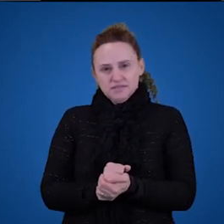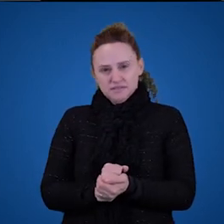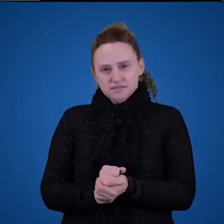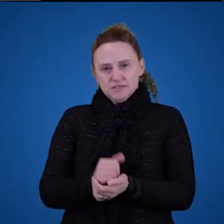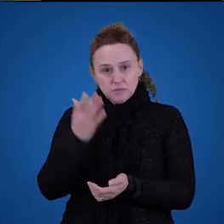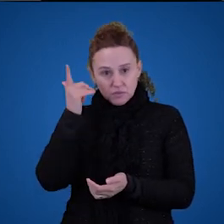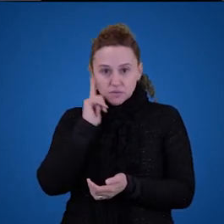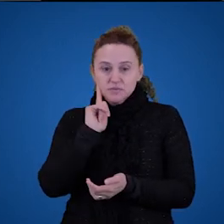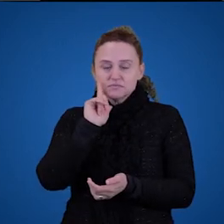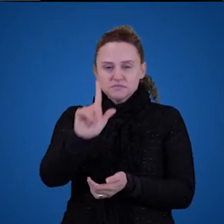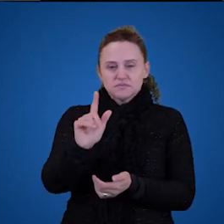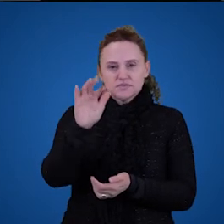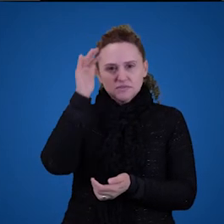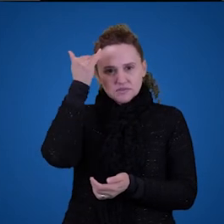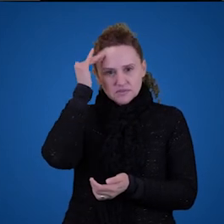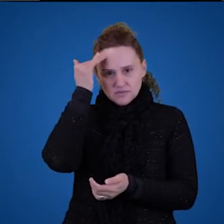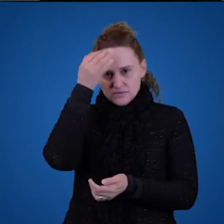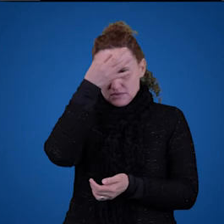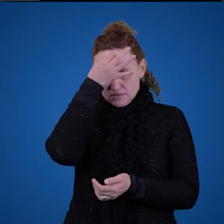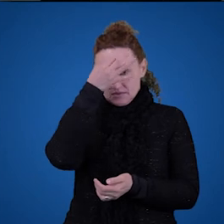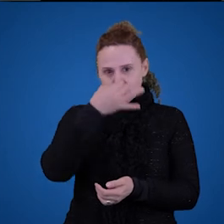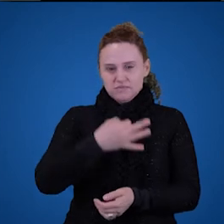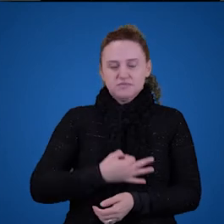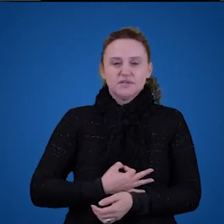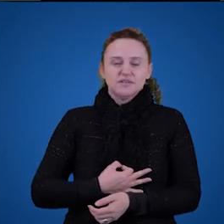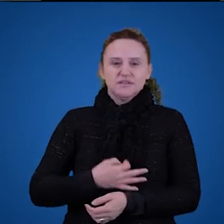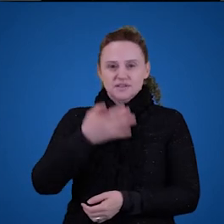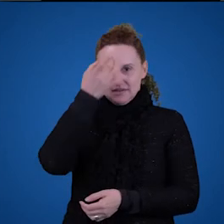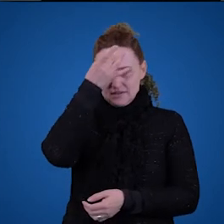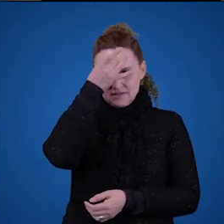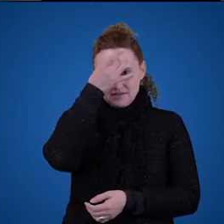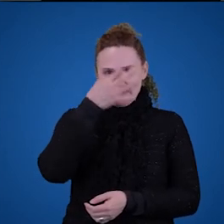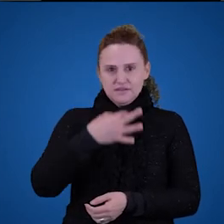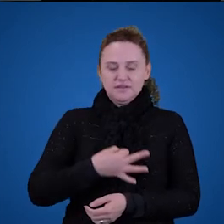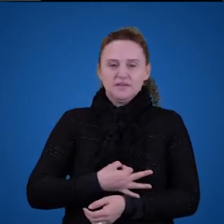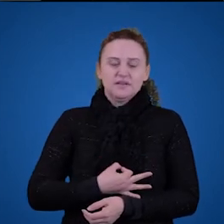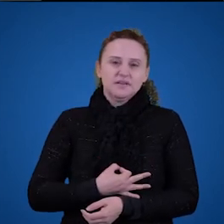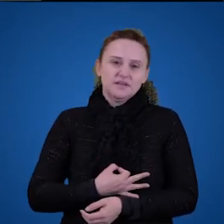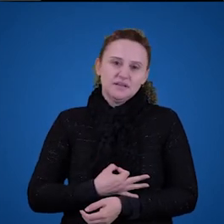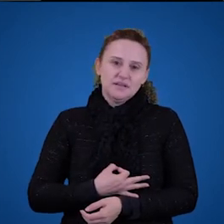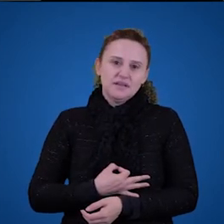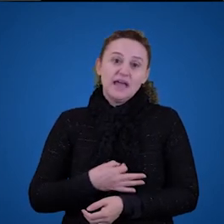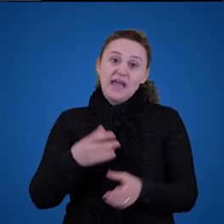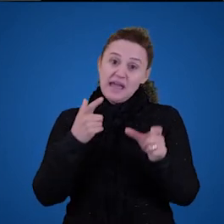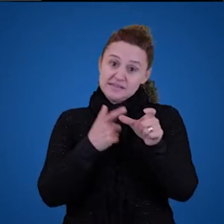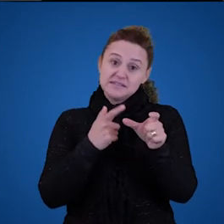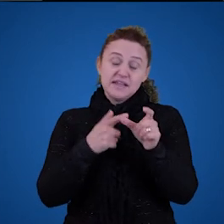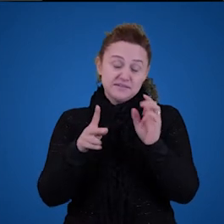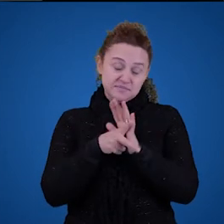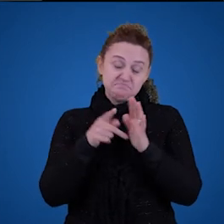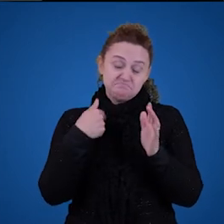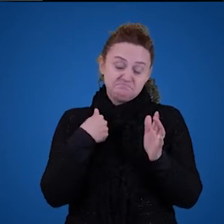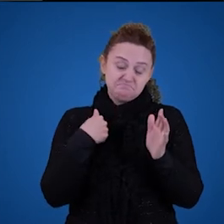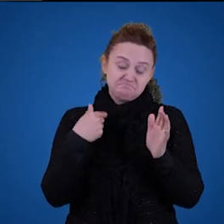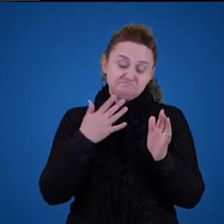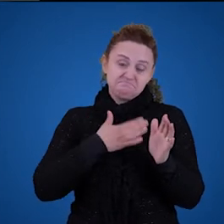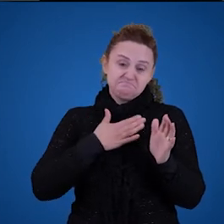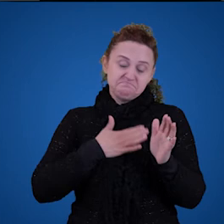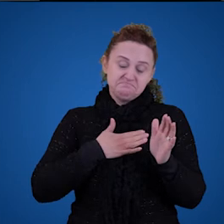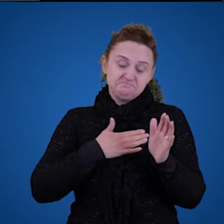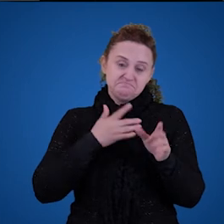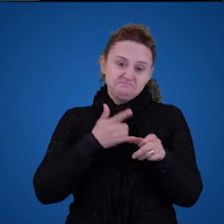mesmo que nenhum de vocês conheçam a maravilhosa cidade de 1.600 habitantes a qual eu nasci, né?